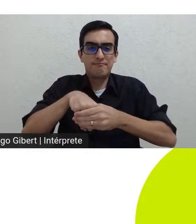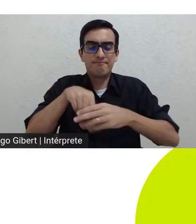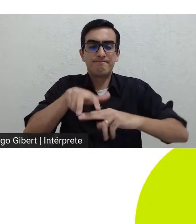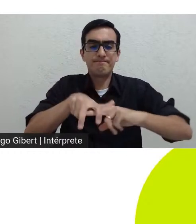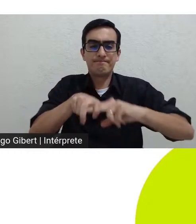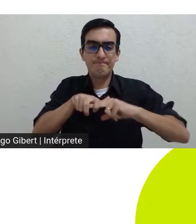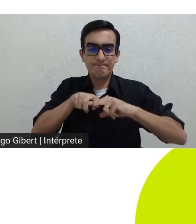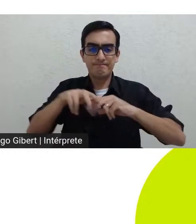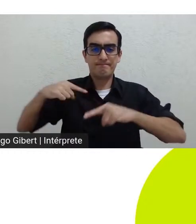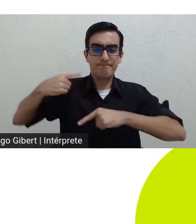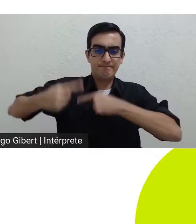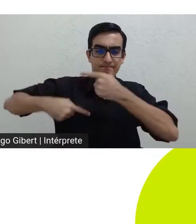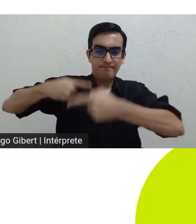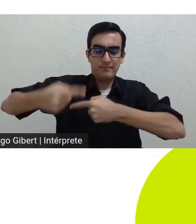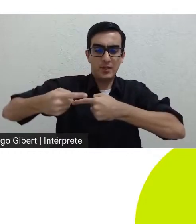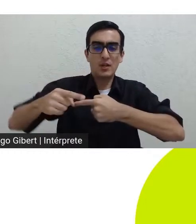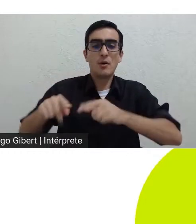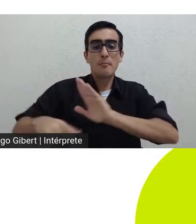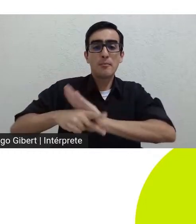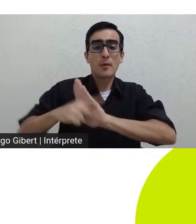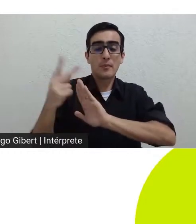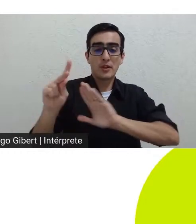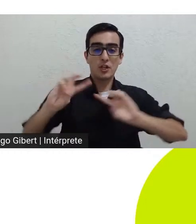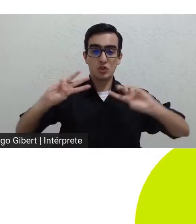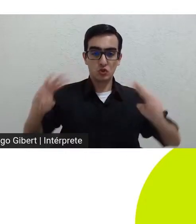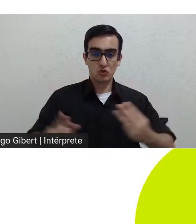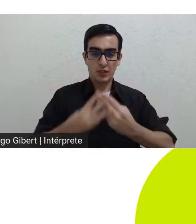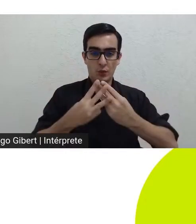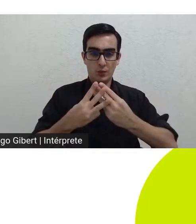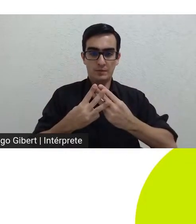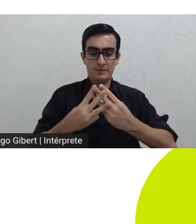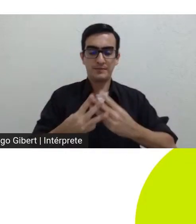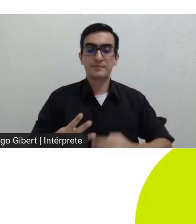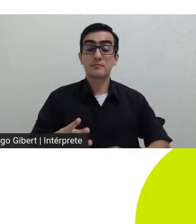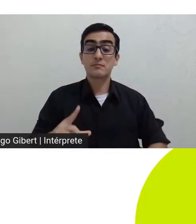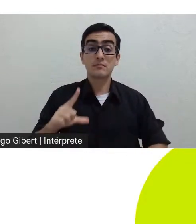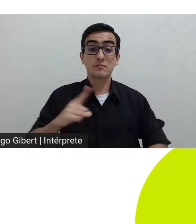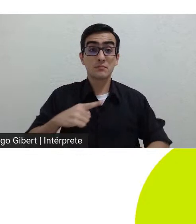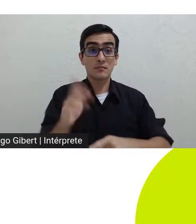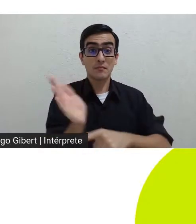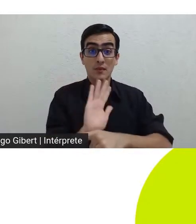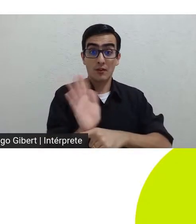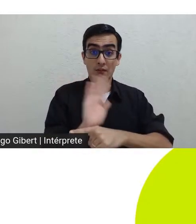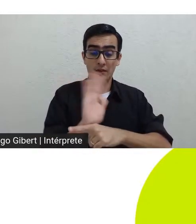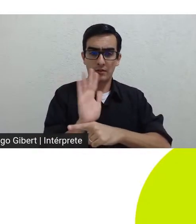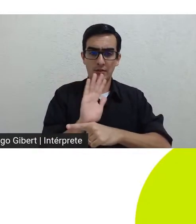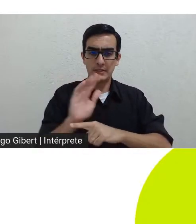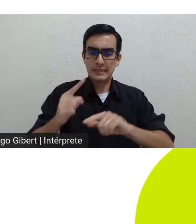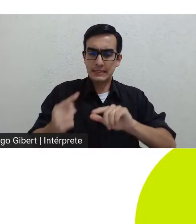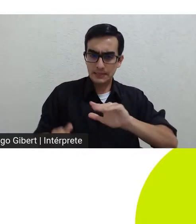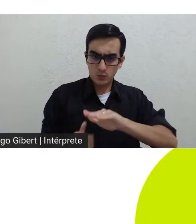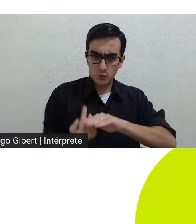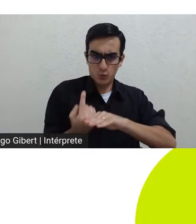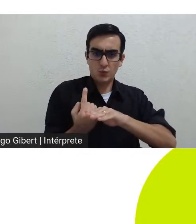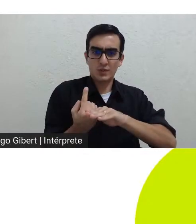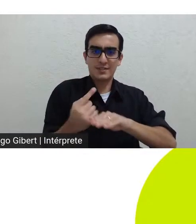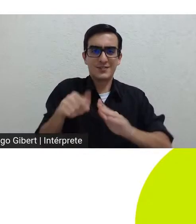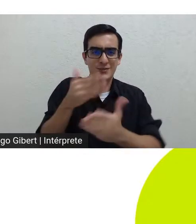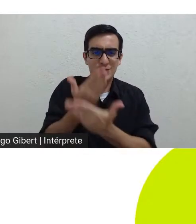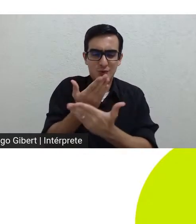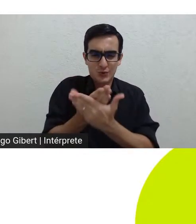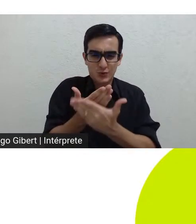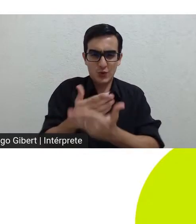herança judia ao longo do filme sabemos que seu órgão não apresenta células